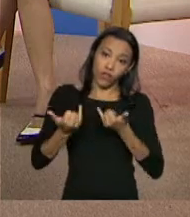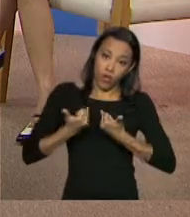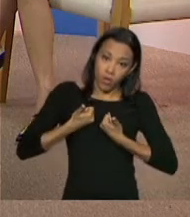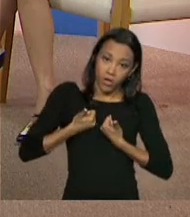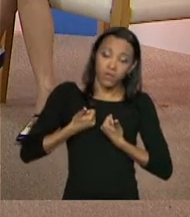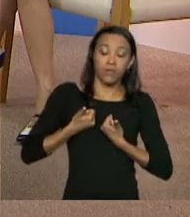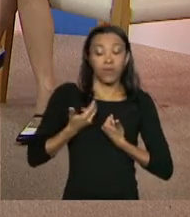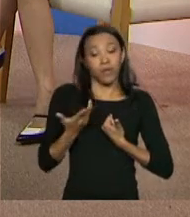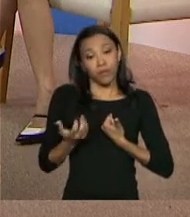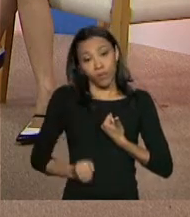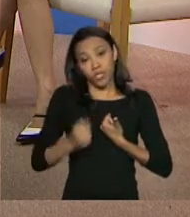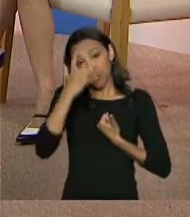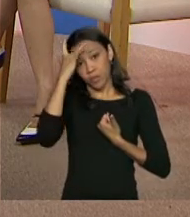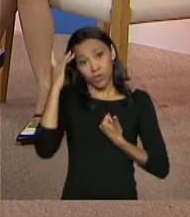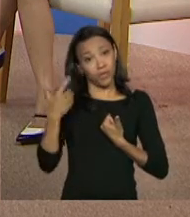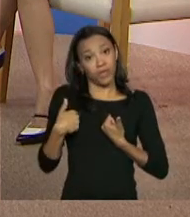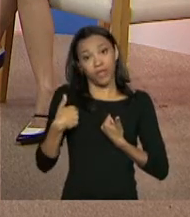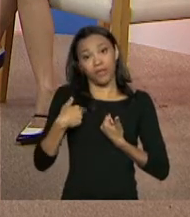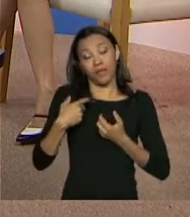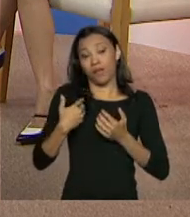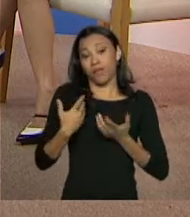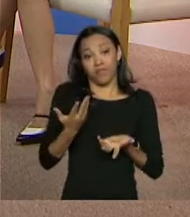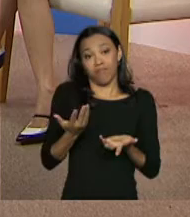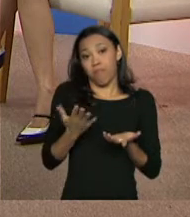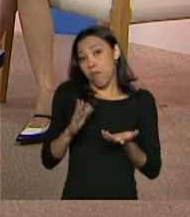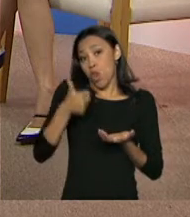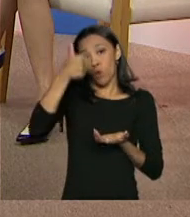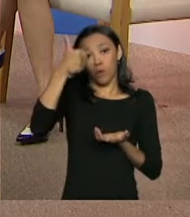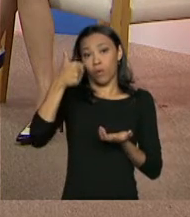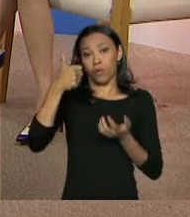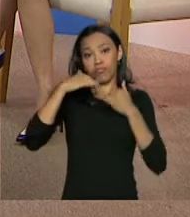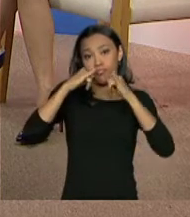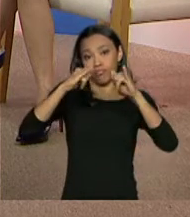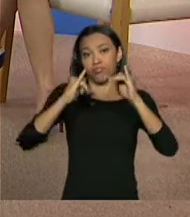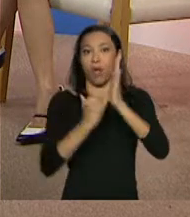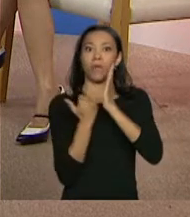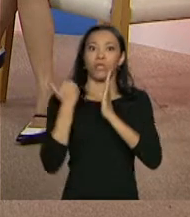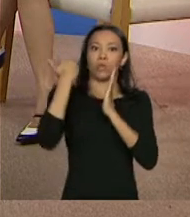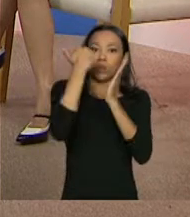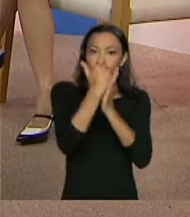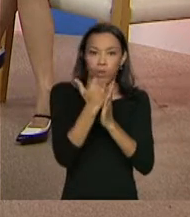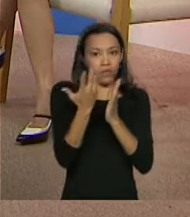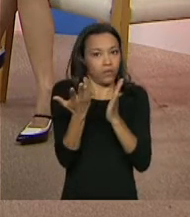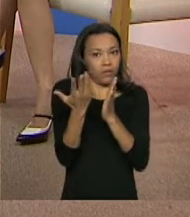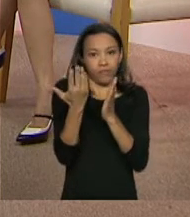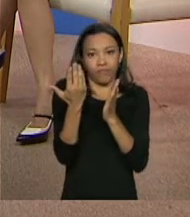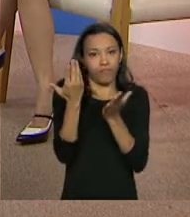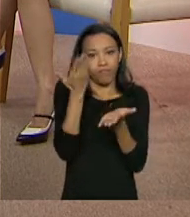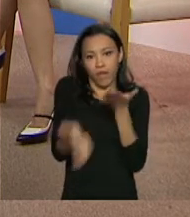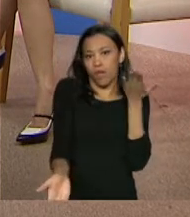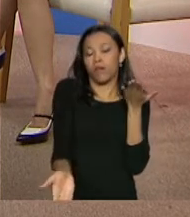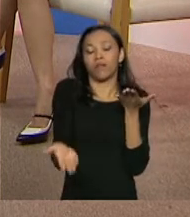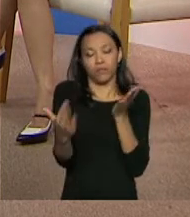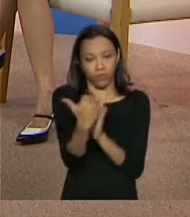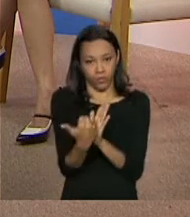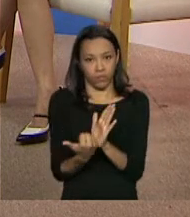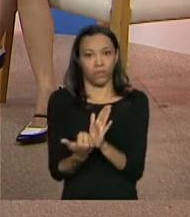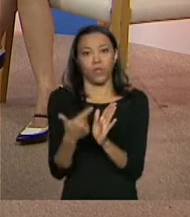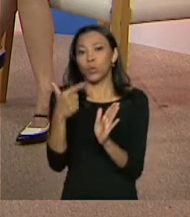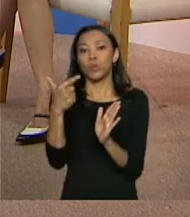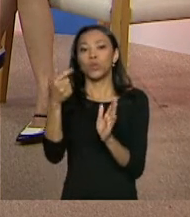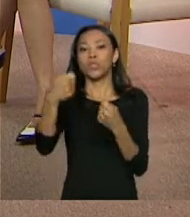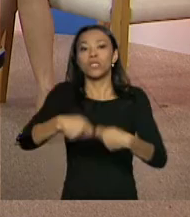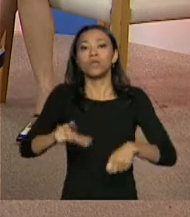Por quê? Porque pode ser que a pessoa já não esteja mais nesse perfil. Teve uma melhoria, teve uma outra condição, então ela já não está mais no perfil desse